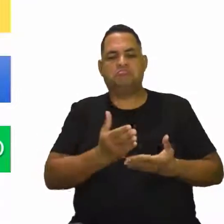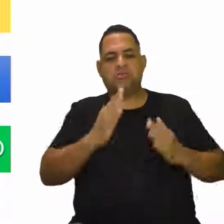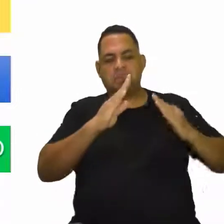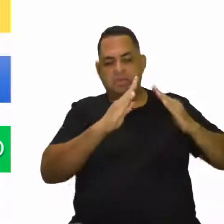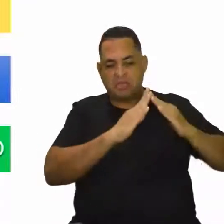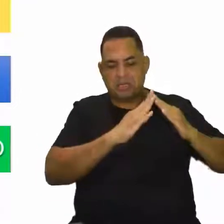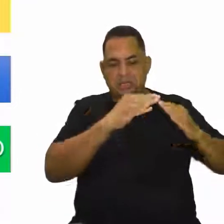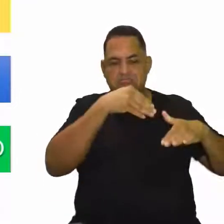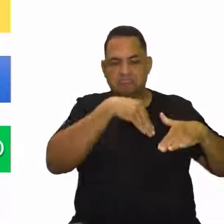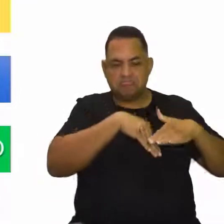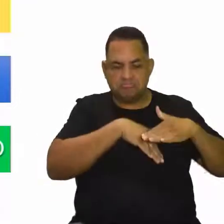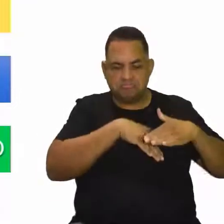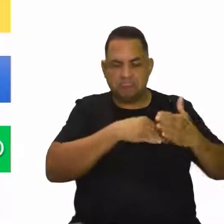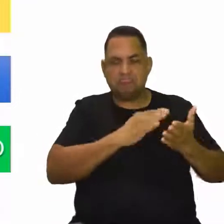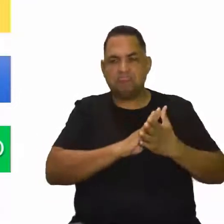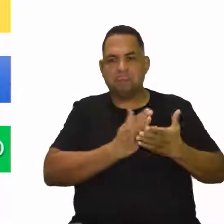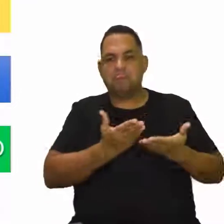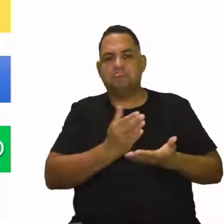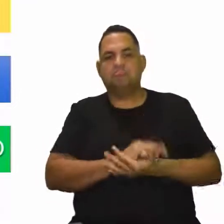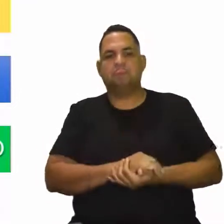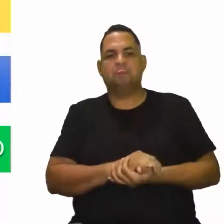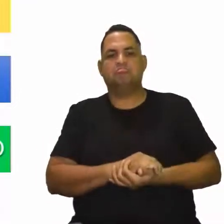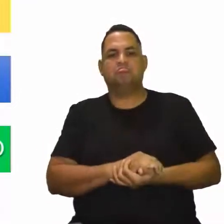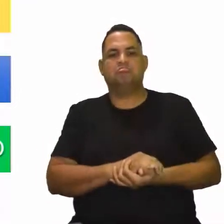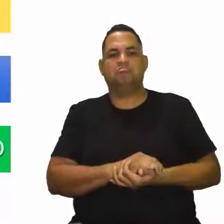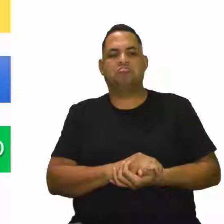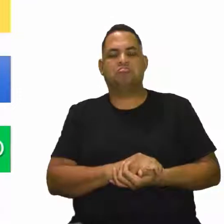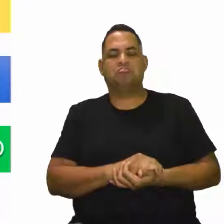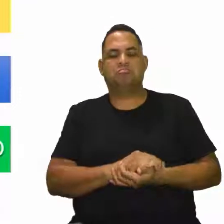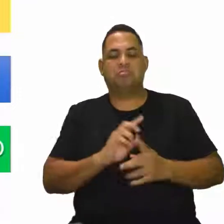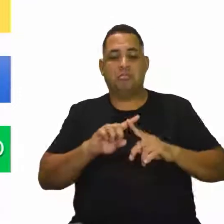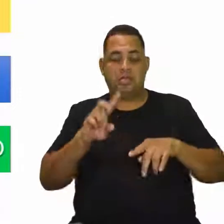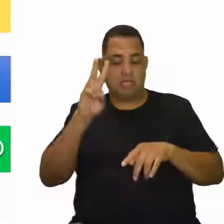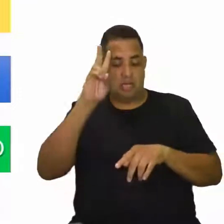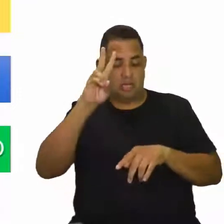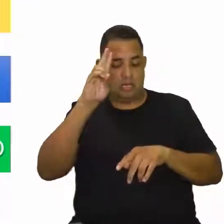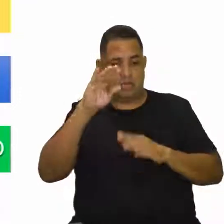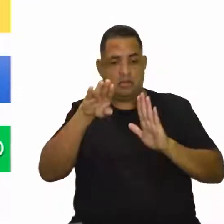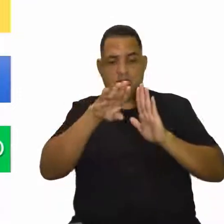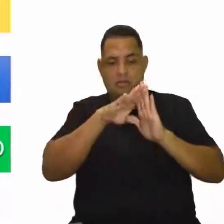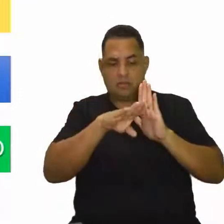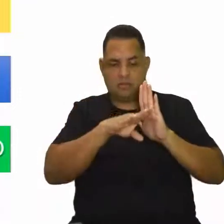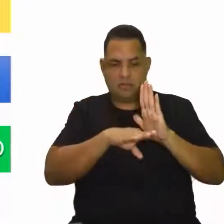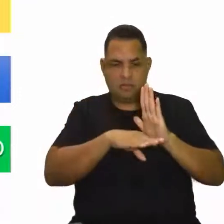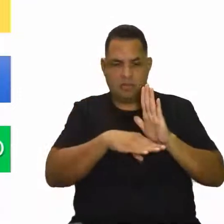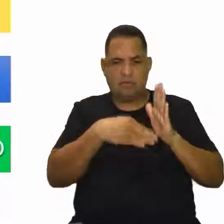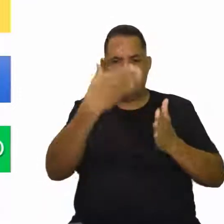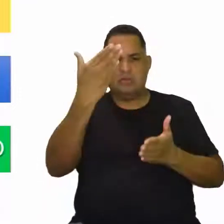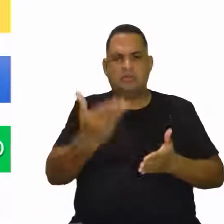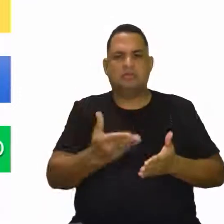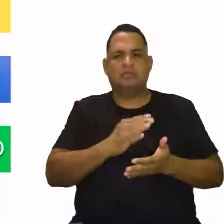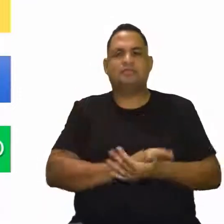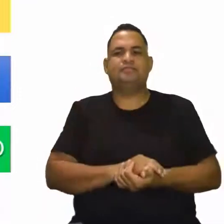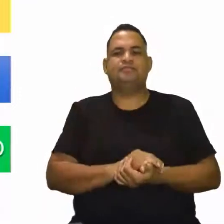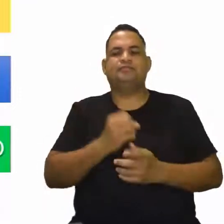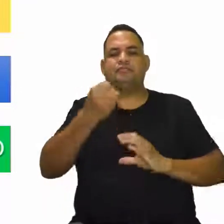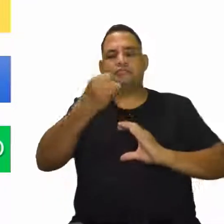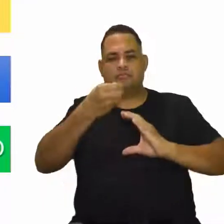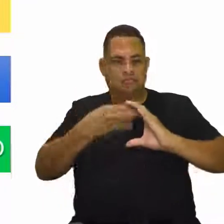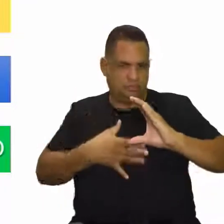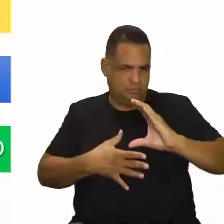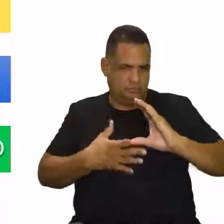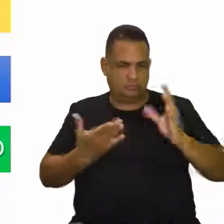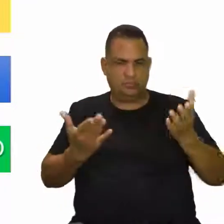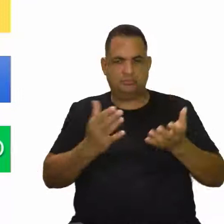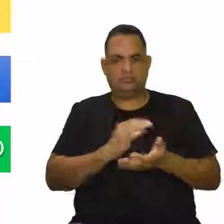introspectivos, tá? Mas lembrando que esses tópicos que eu estou mencionando para vocês aqui, gente, sobre as características